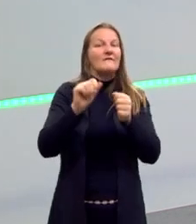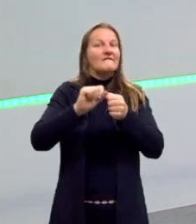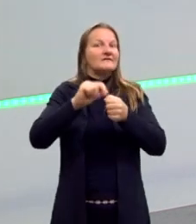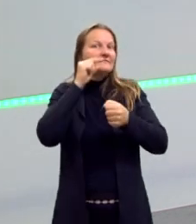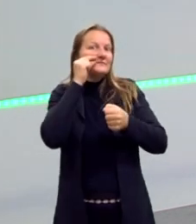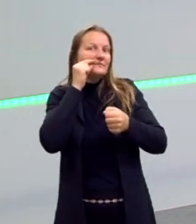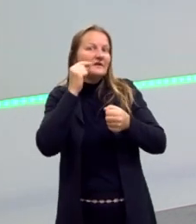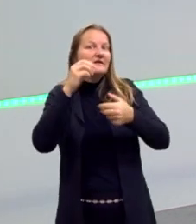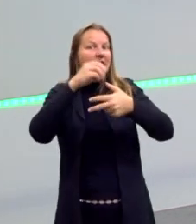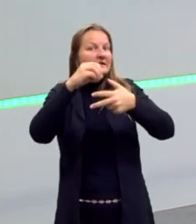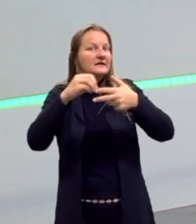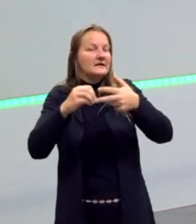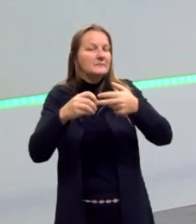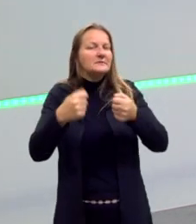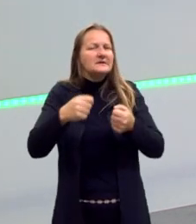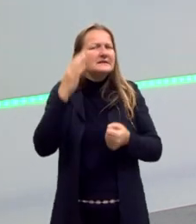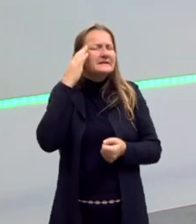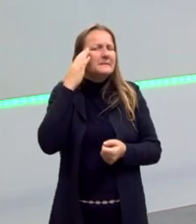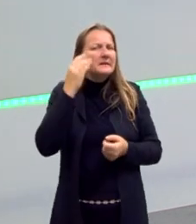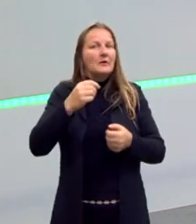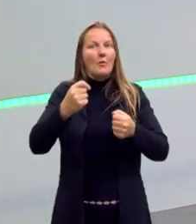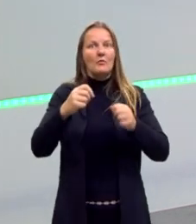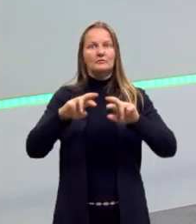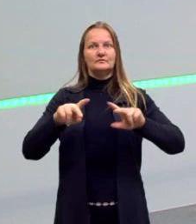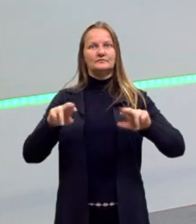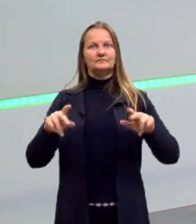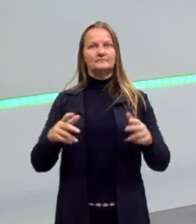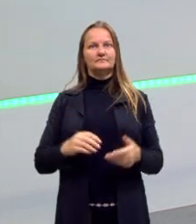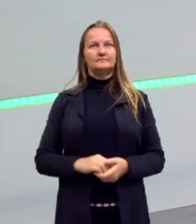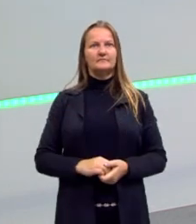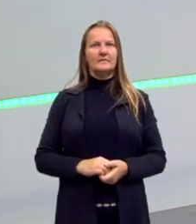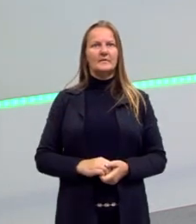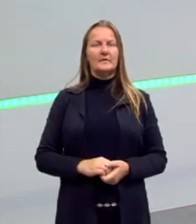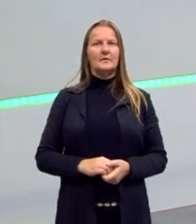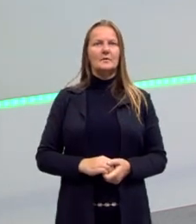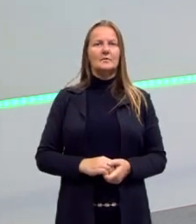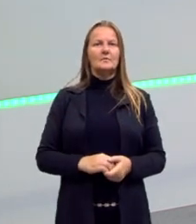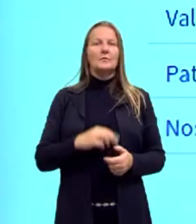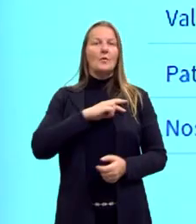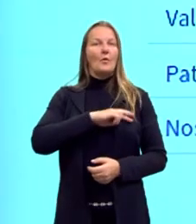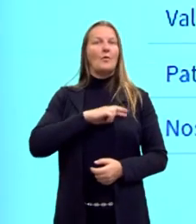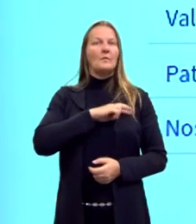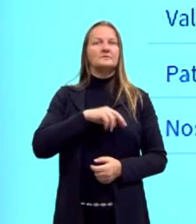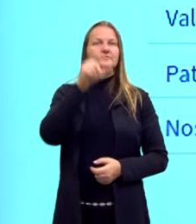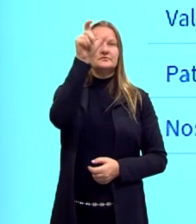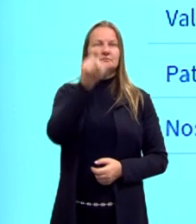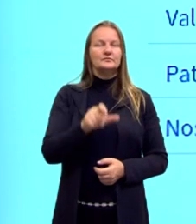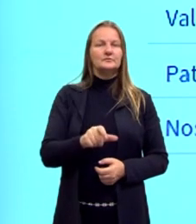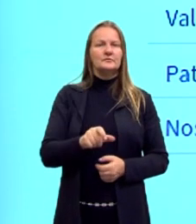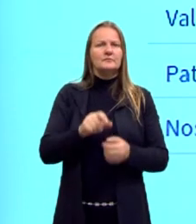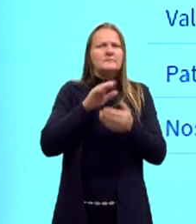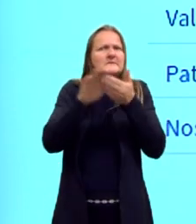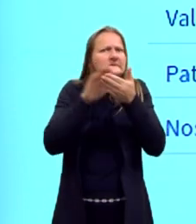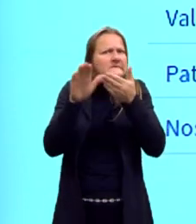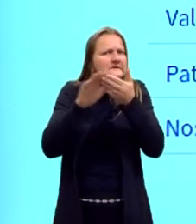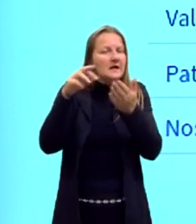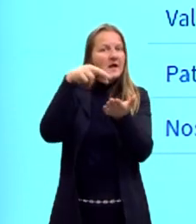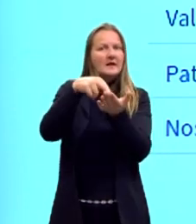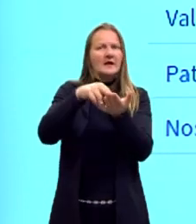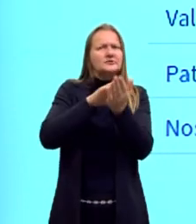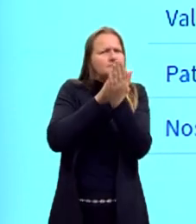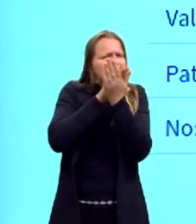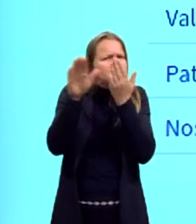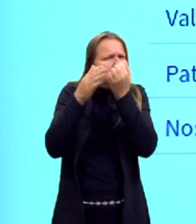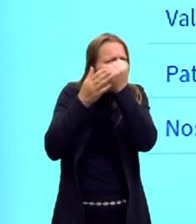vestibular, para quem vai fazer Enem. Porque faz diferença. Então temos ali no romantismo. Escapismo e fuga da realidade.